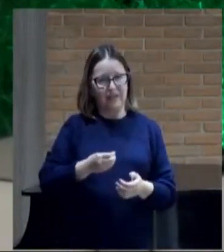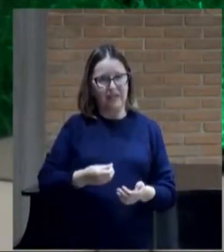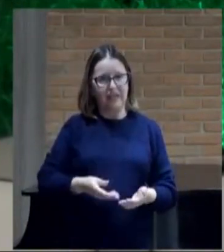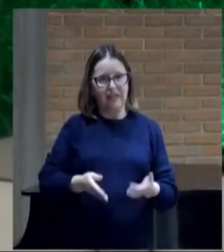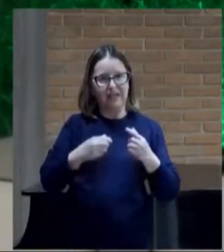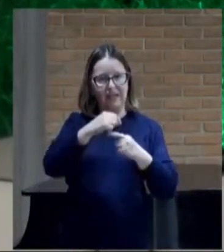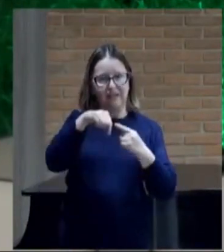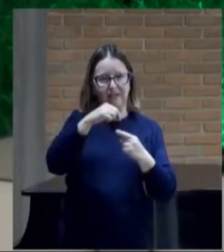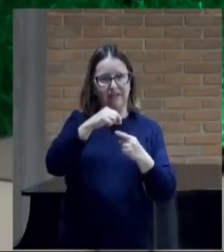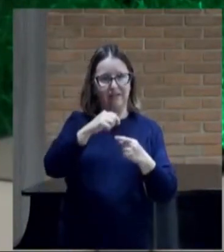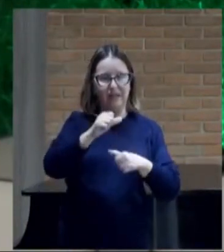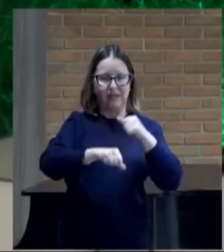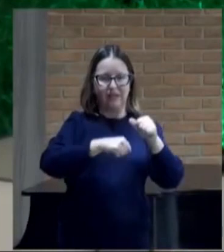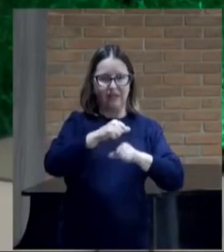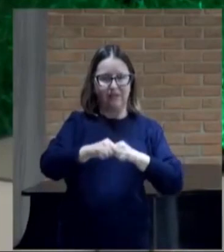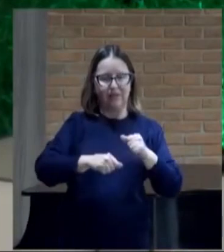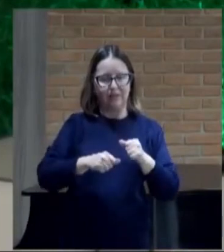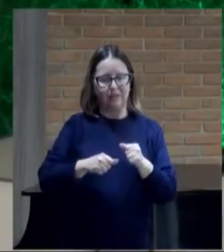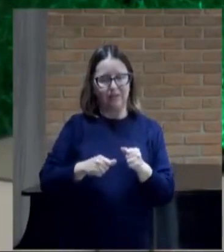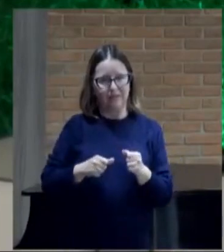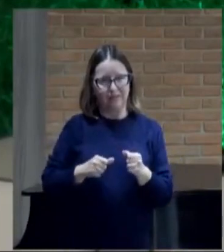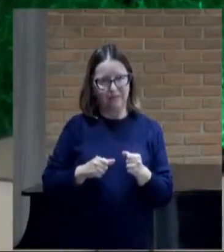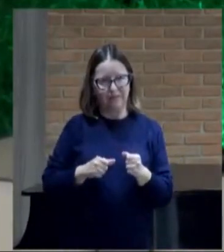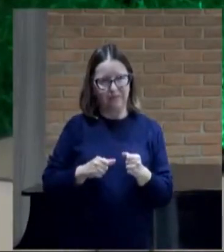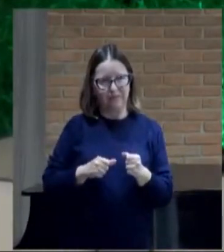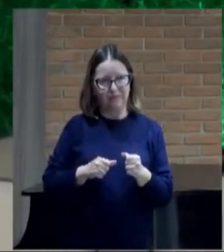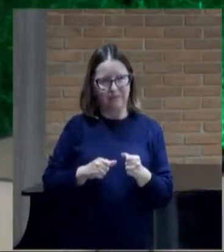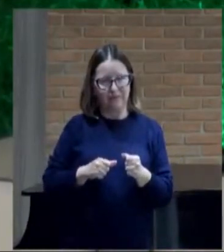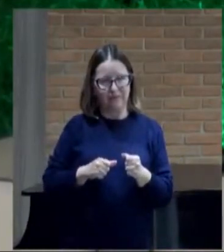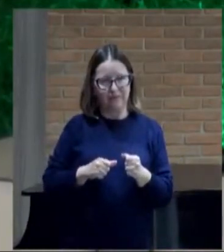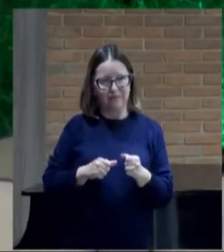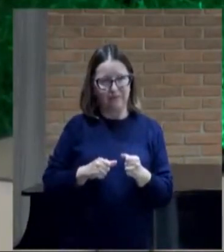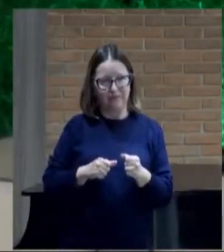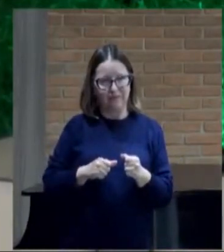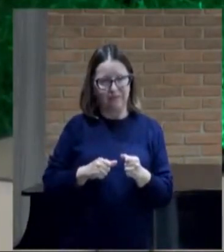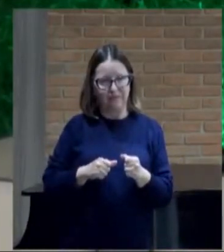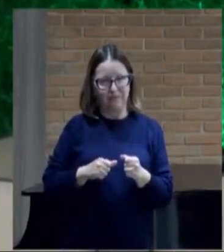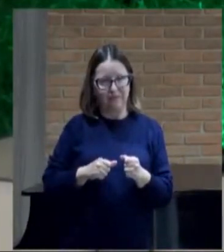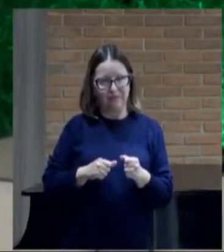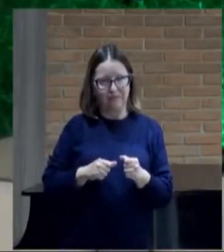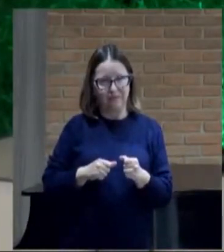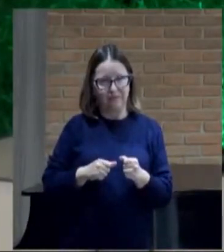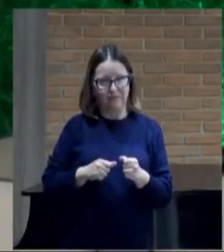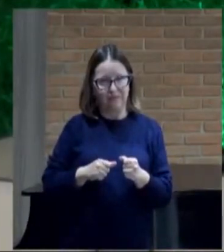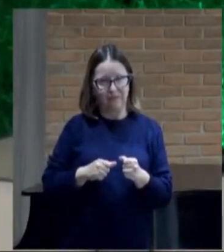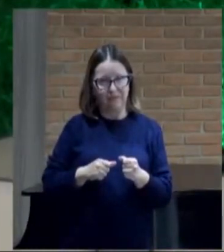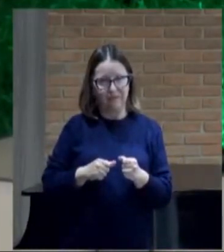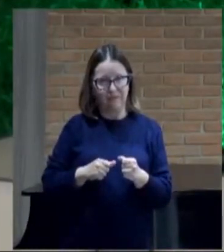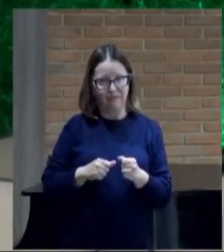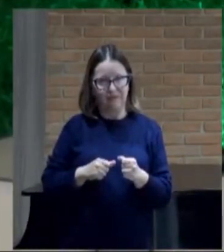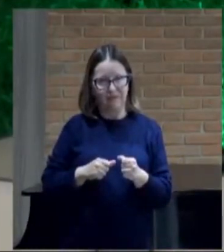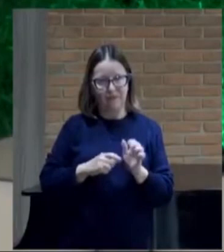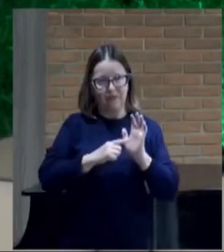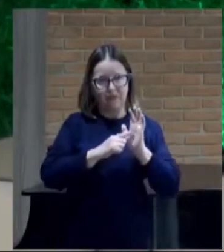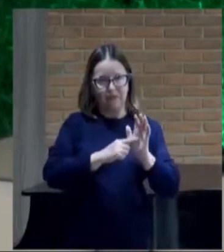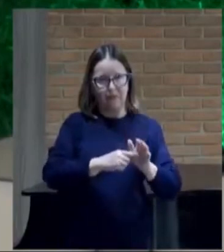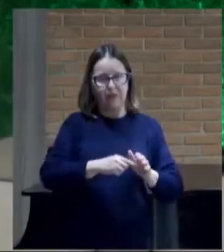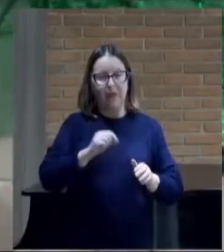veio Para transformar E ele dá Ao povo de Deus O que eles Precisam Para servi-lo